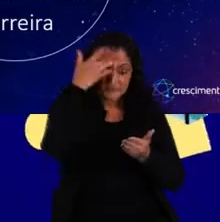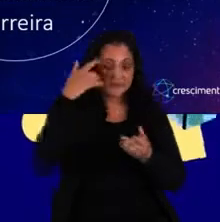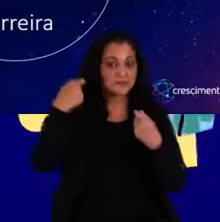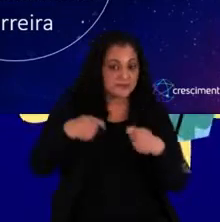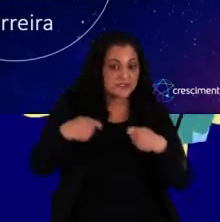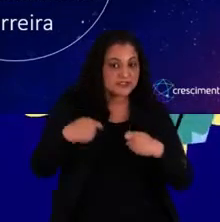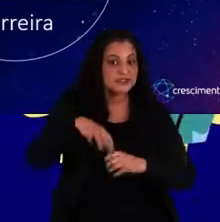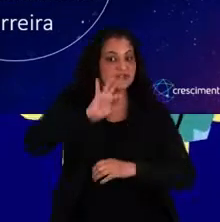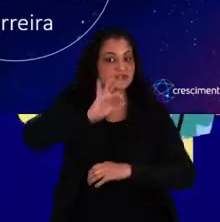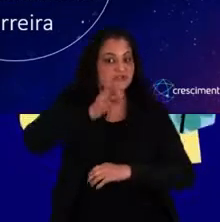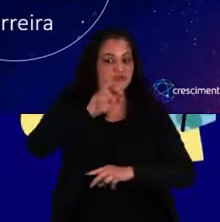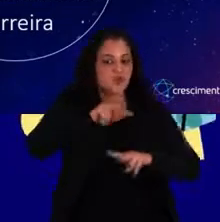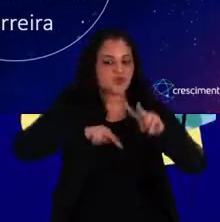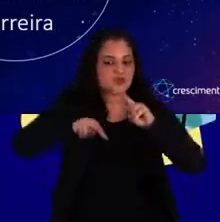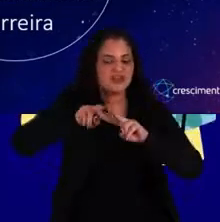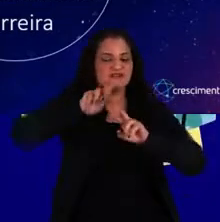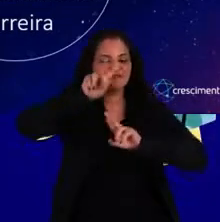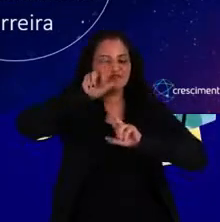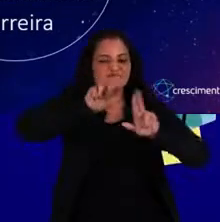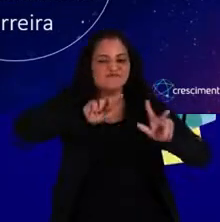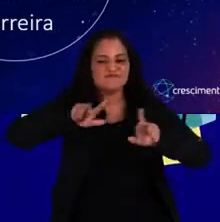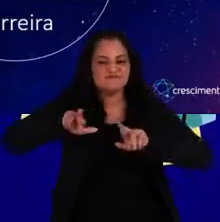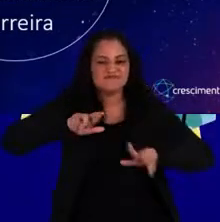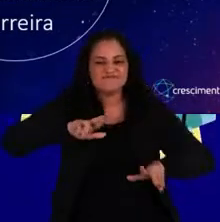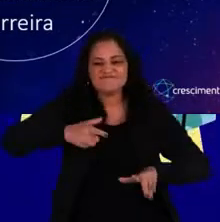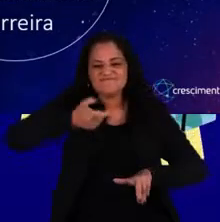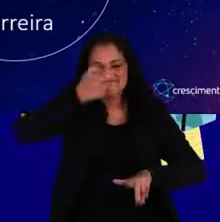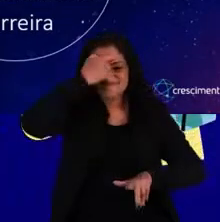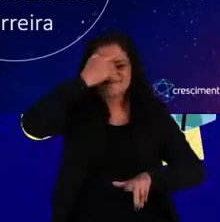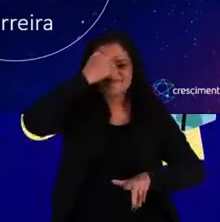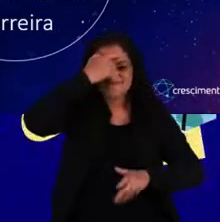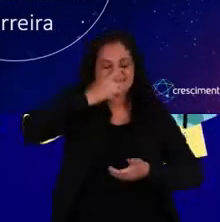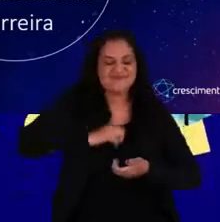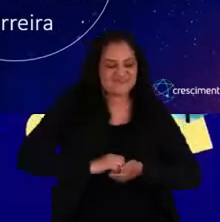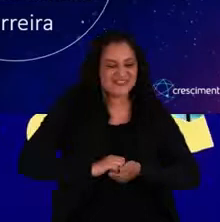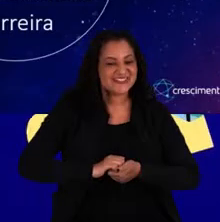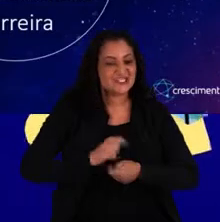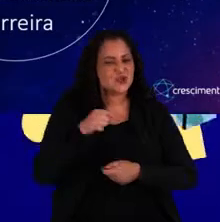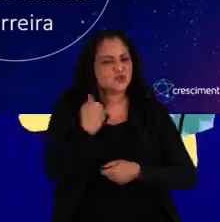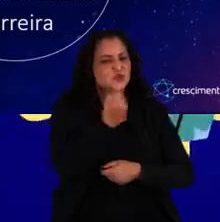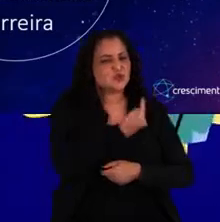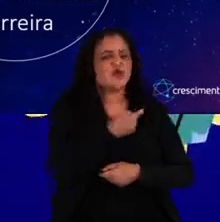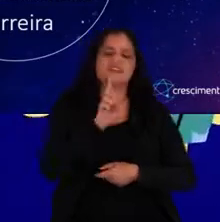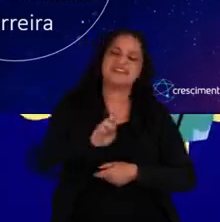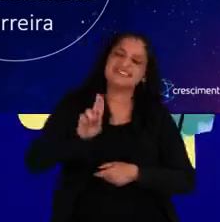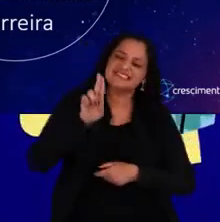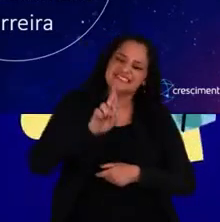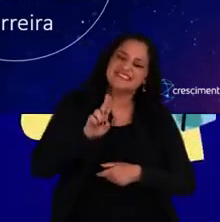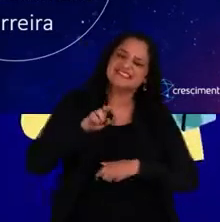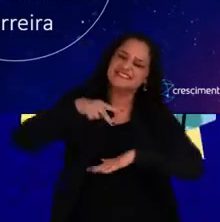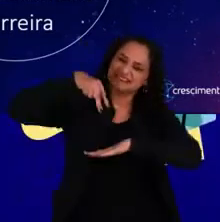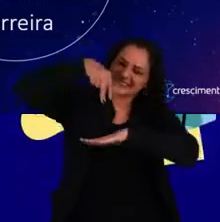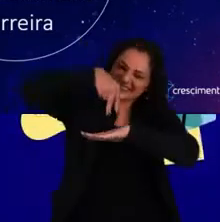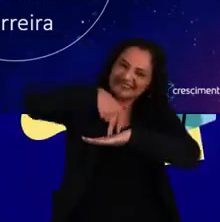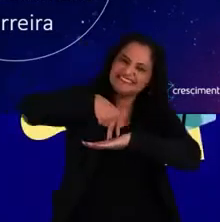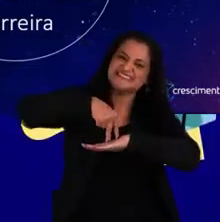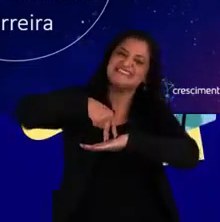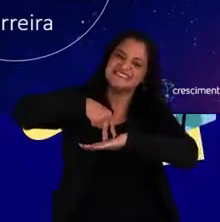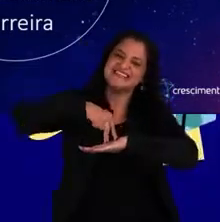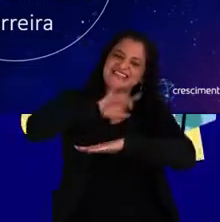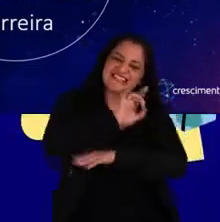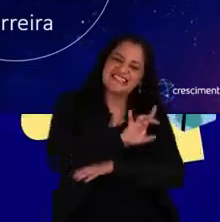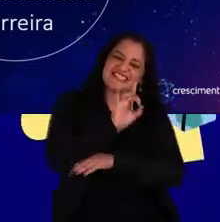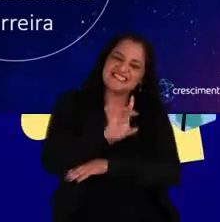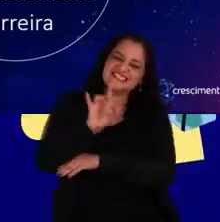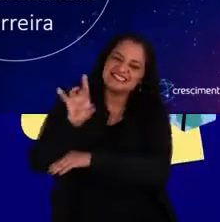que sim olhar para essas diferentes mentalidades e o quanto a gente vem usando, né, atuando em cada uma